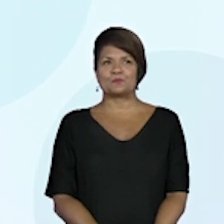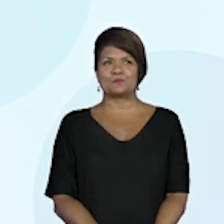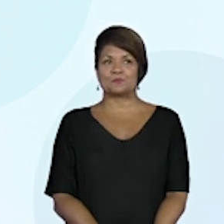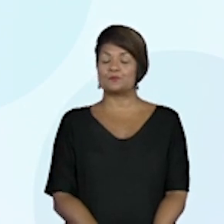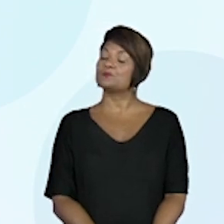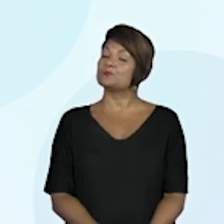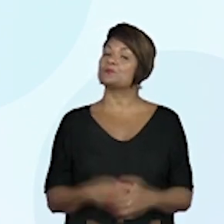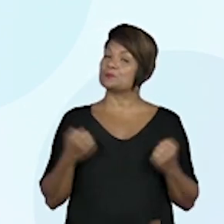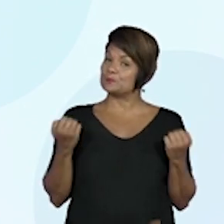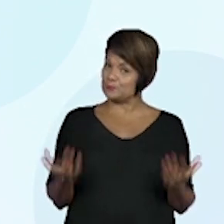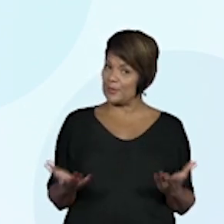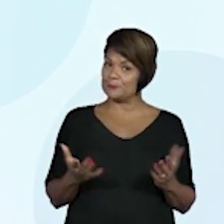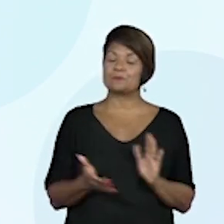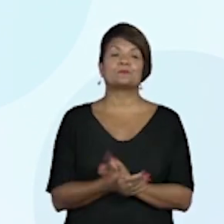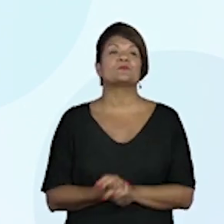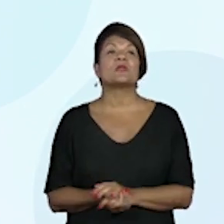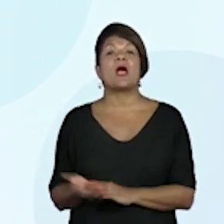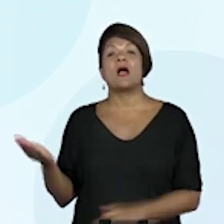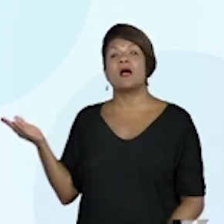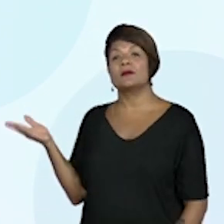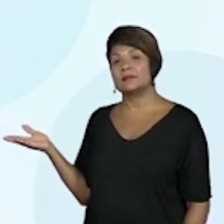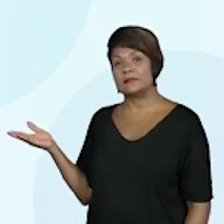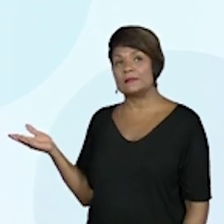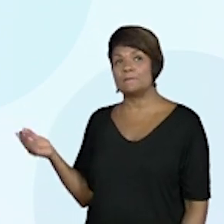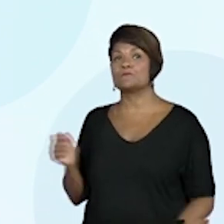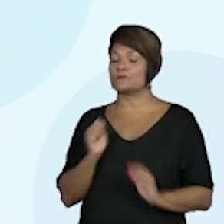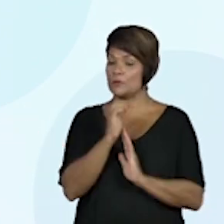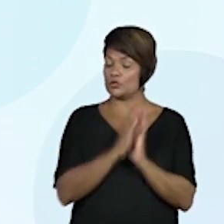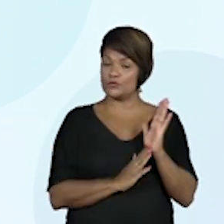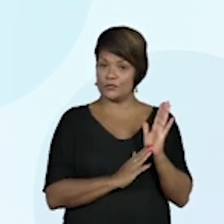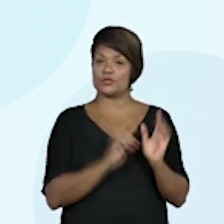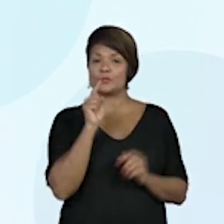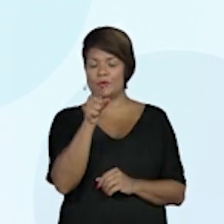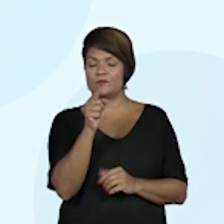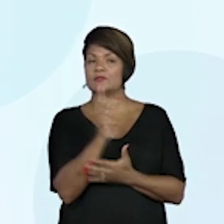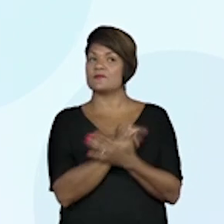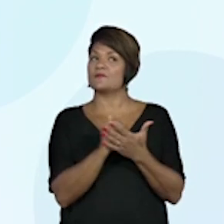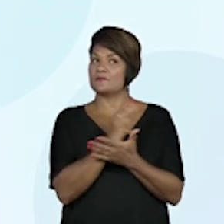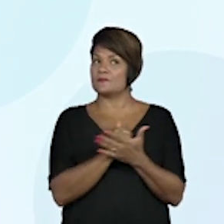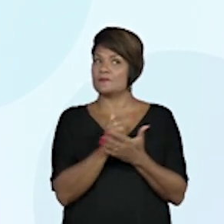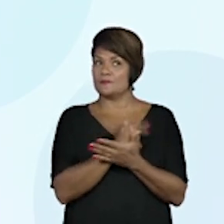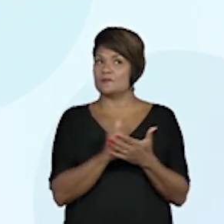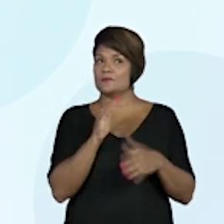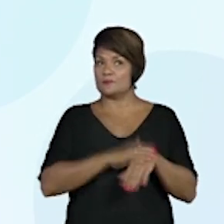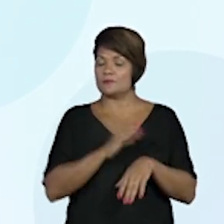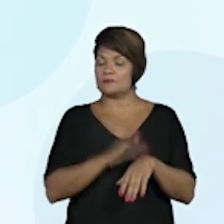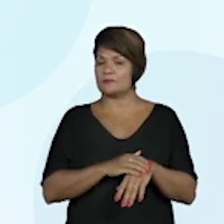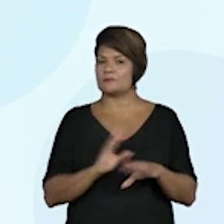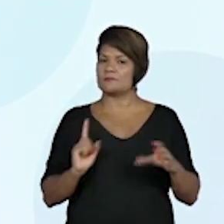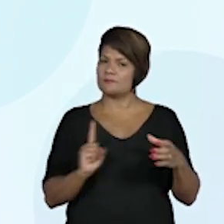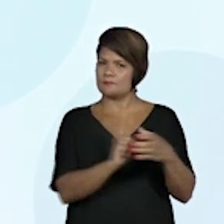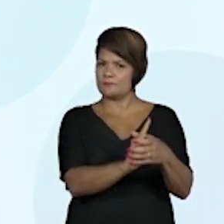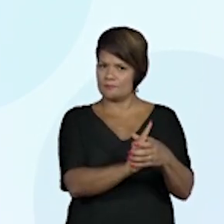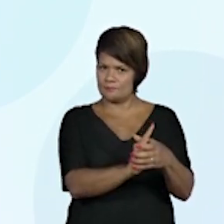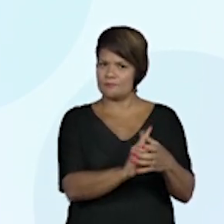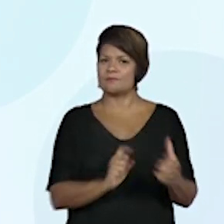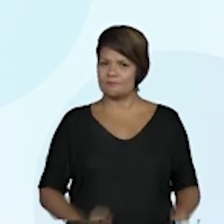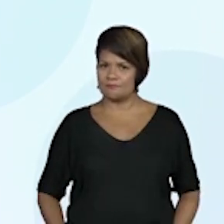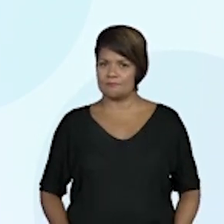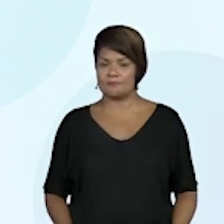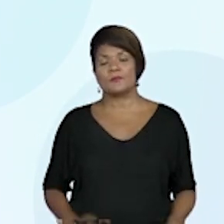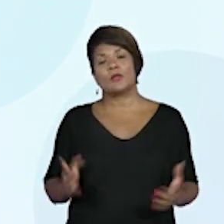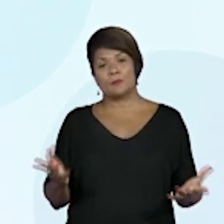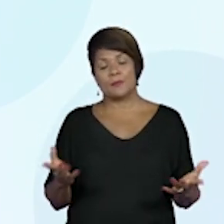Muito bem. Aqui está falando de um grupo, para você fazer um desenho de um grupo, ao qual você faz parte, mas isso a gente teve na aula